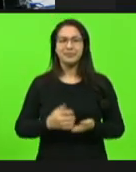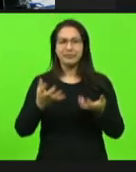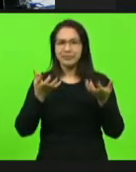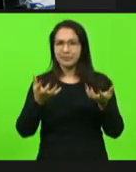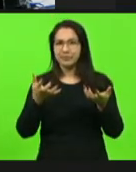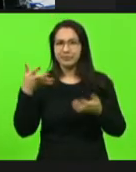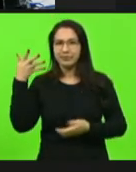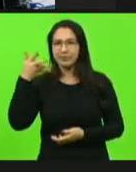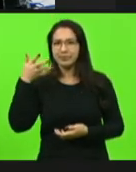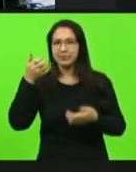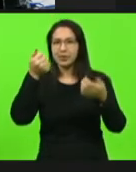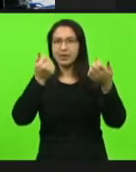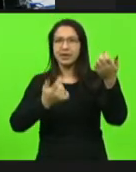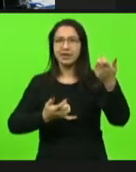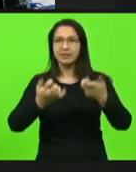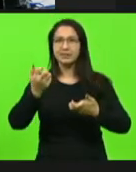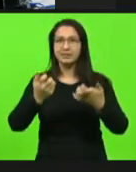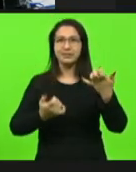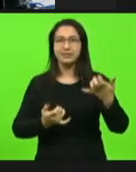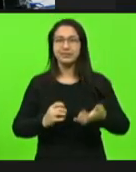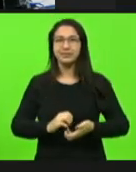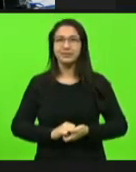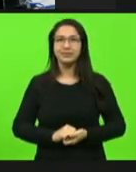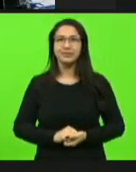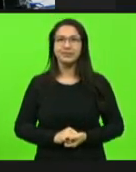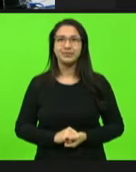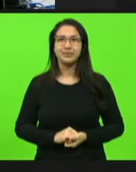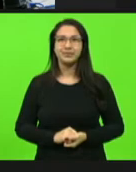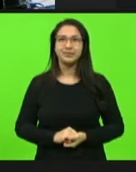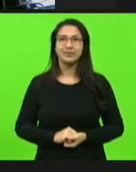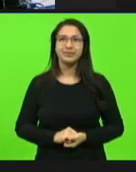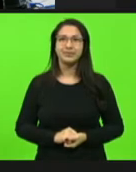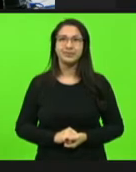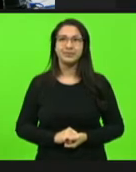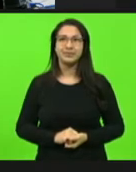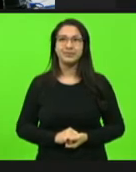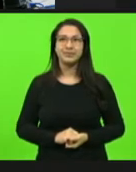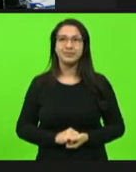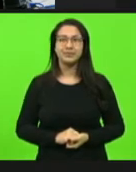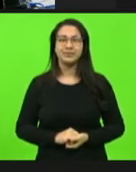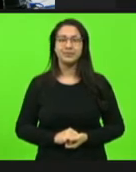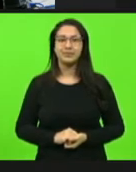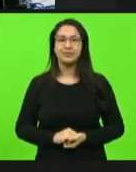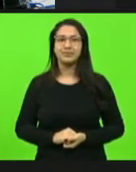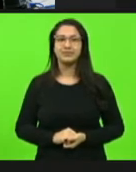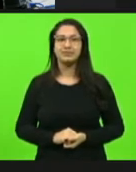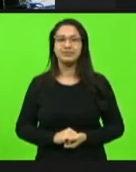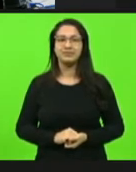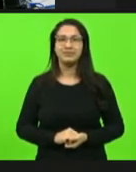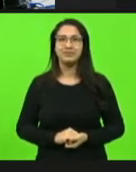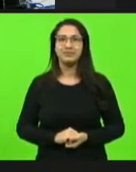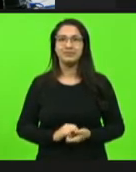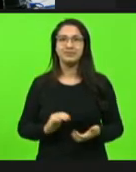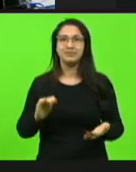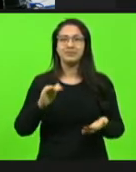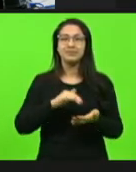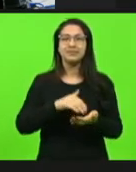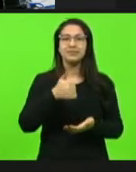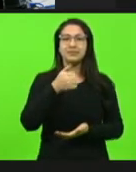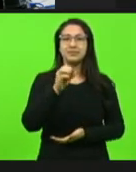Sargento Lima. Perfeito. Com a palavra, deputado Sargento Lima, pelo prazo de até 10 minutos.